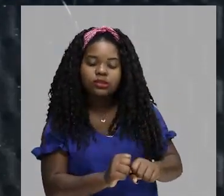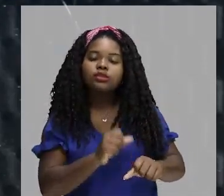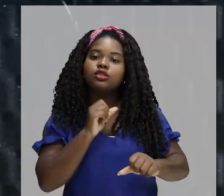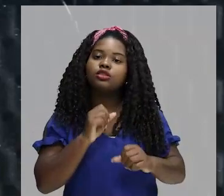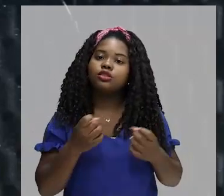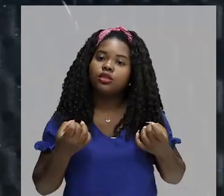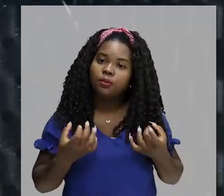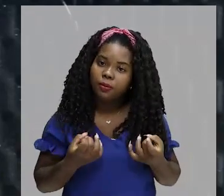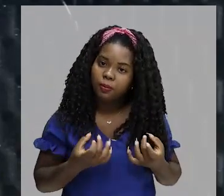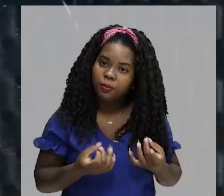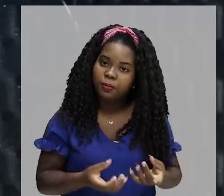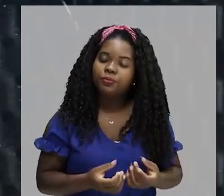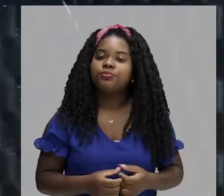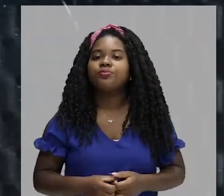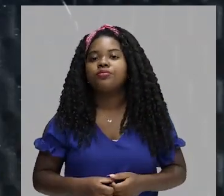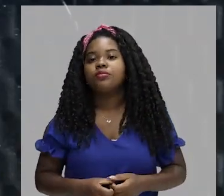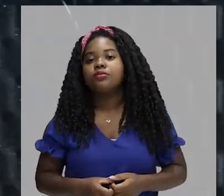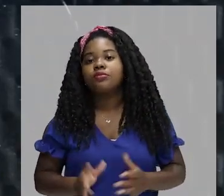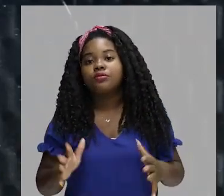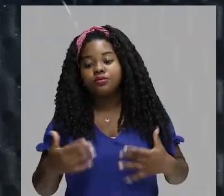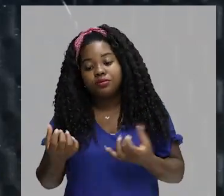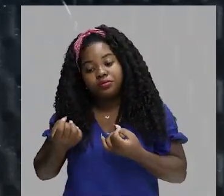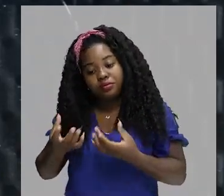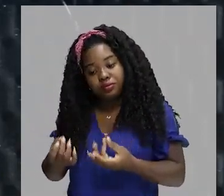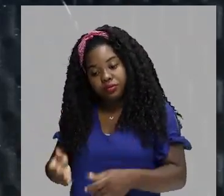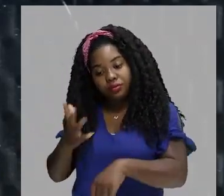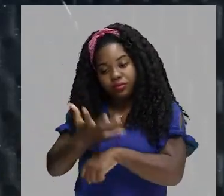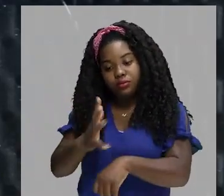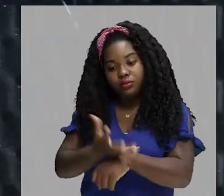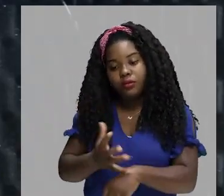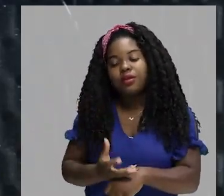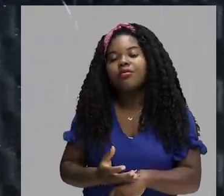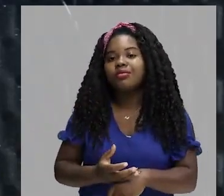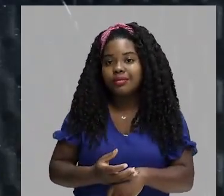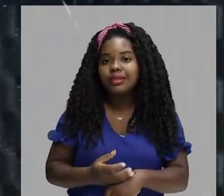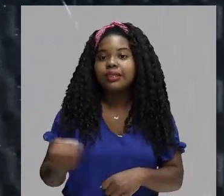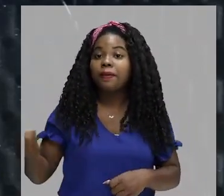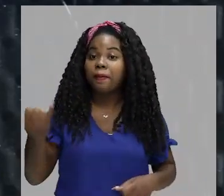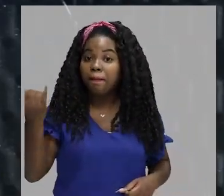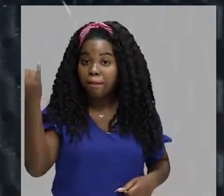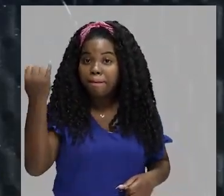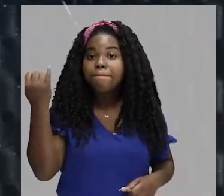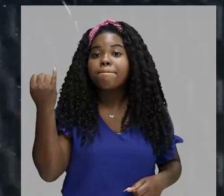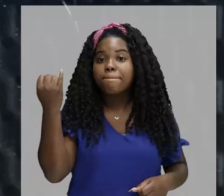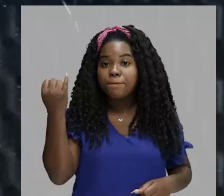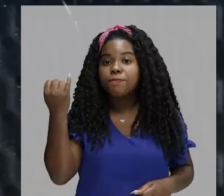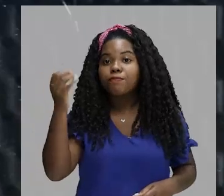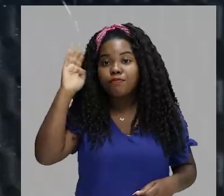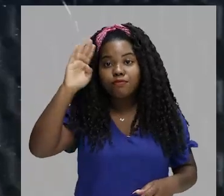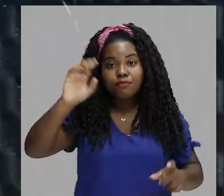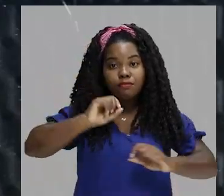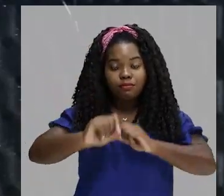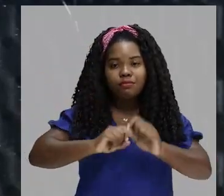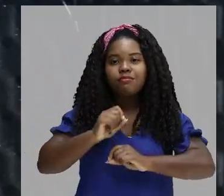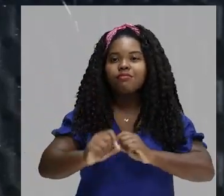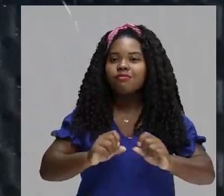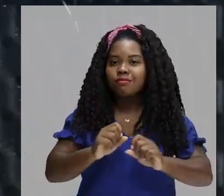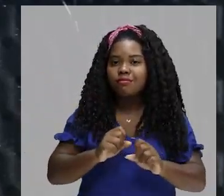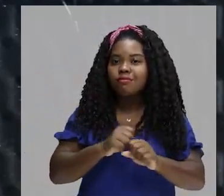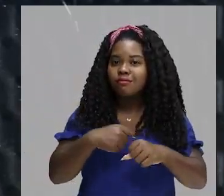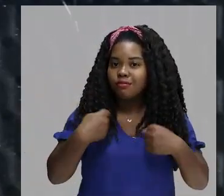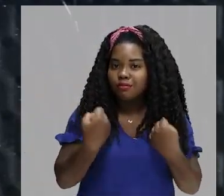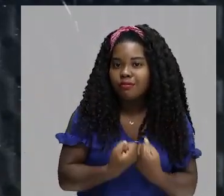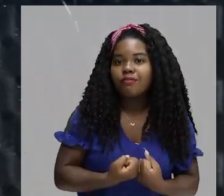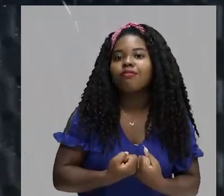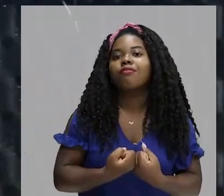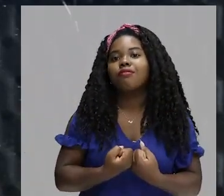comercial. Então, o comércio era uma atividade bastante significativa, bastante presente, principalmente ali na